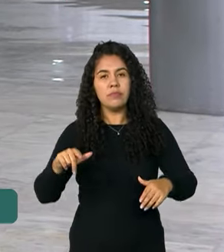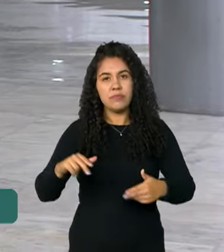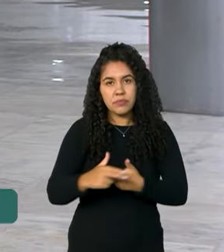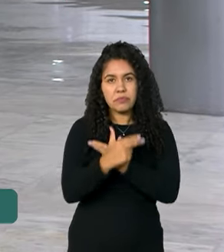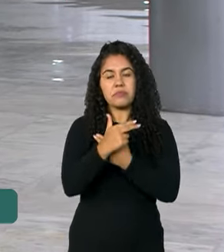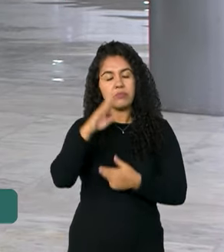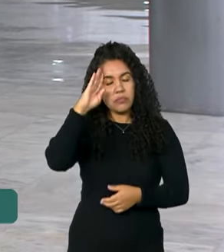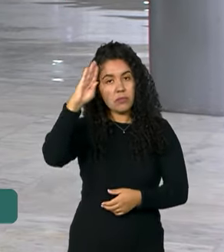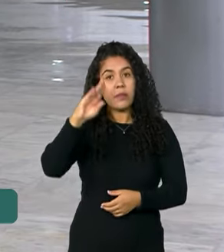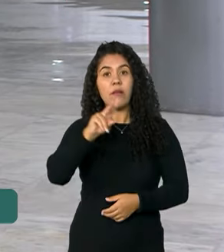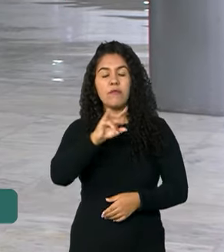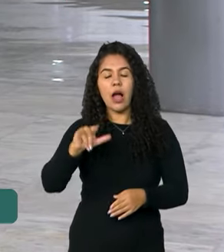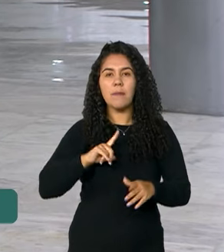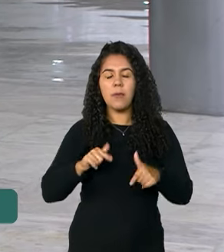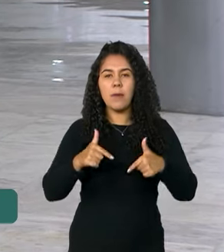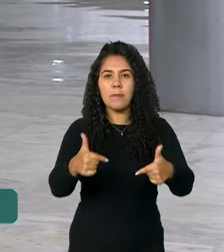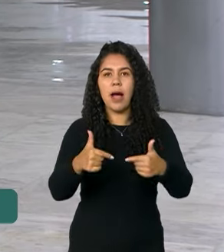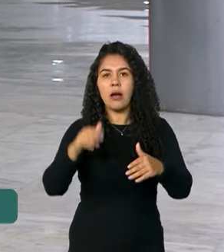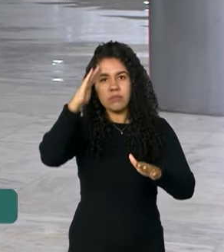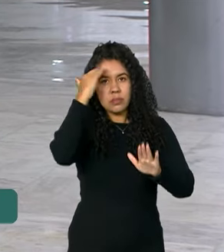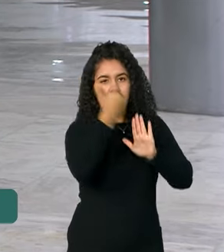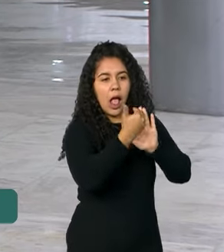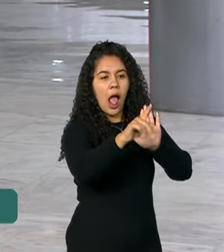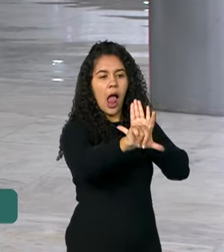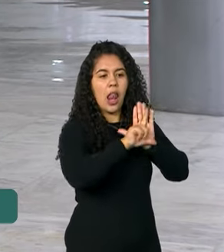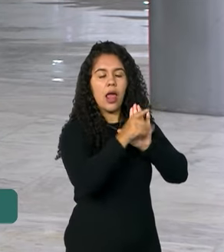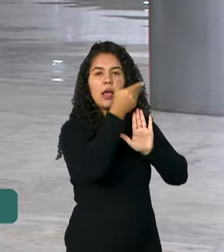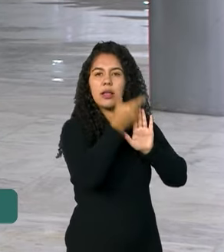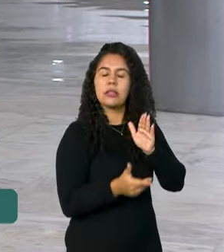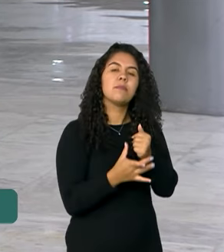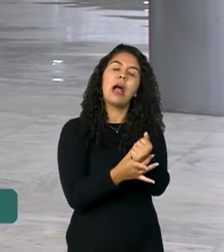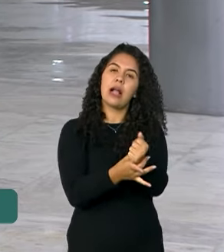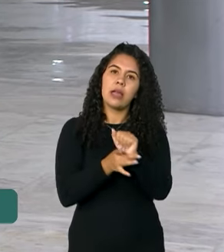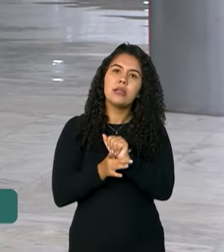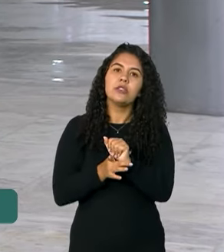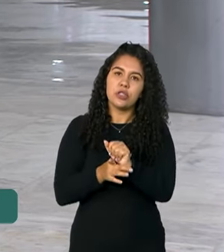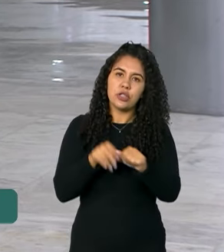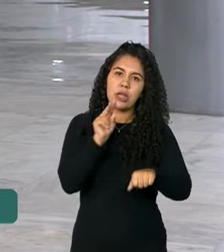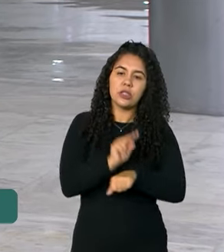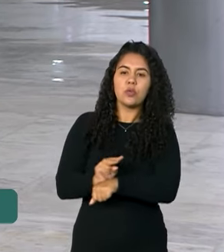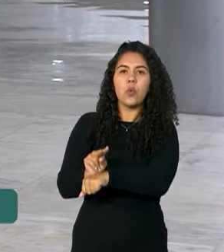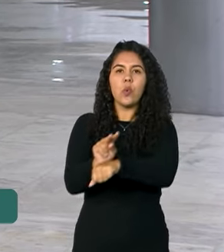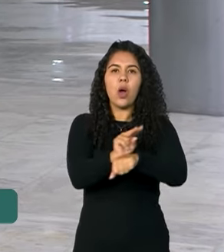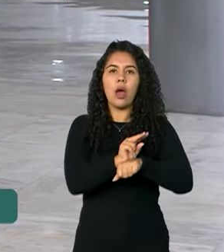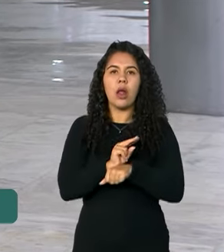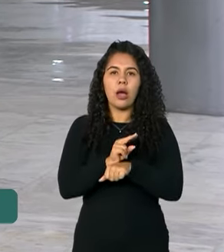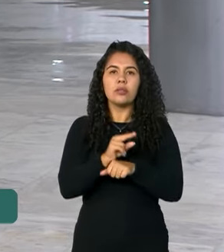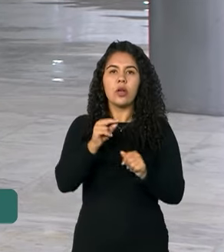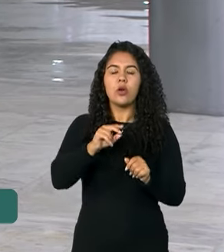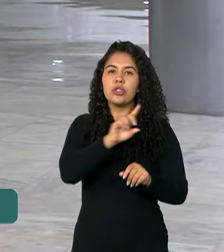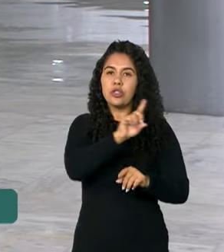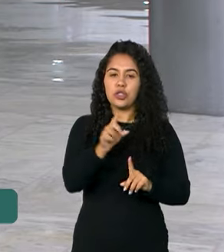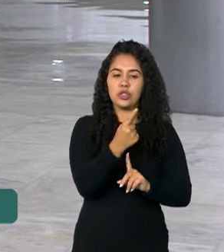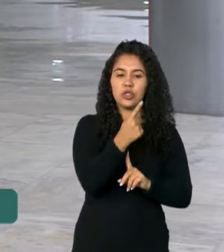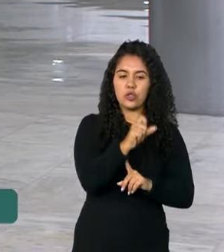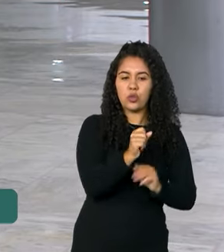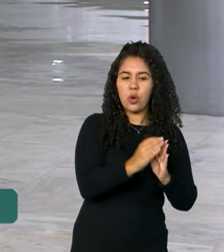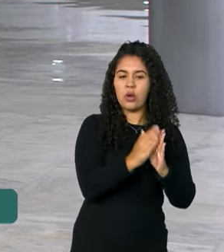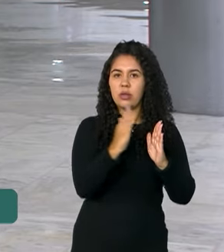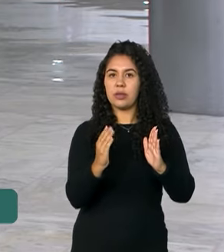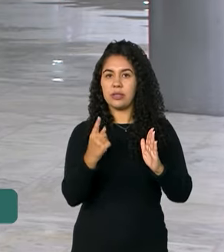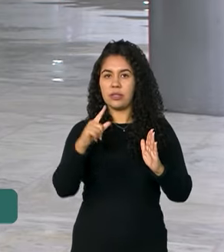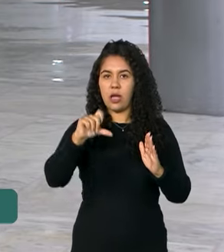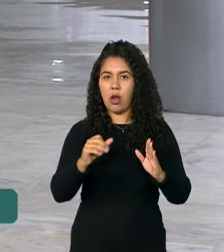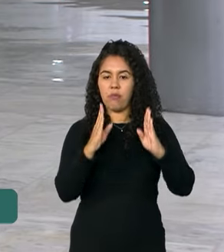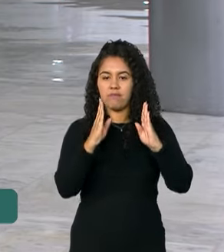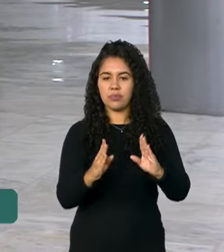nova operação de garantia da lei e da ordem para garantir a segurança durante a cúpula nos dias 18 e 19 de